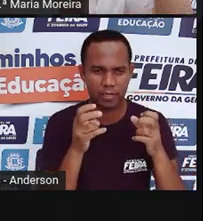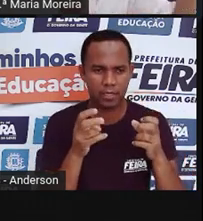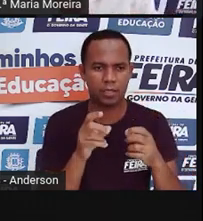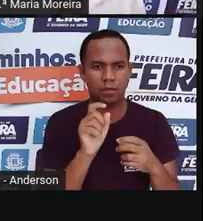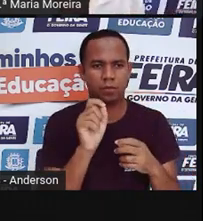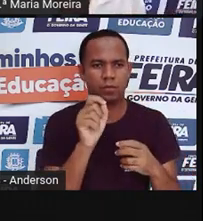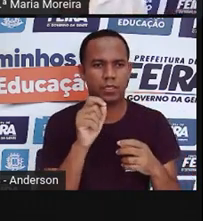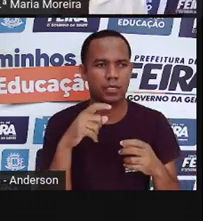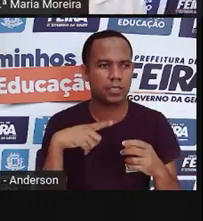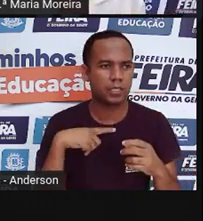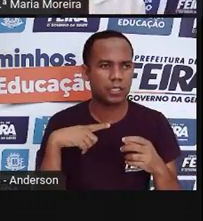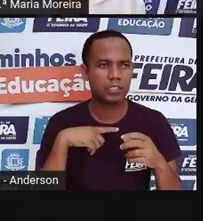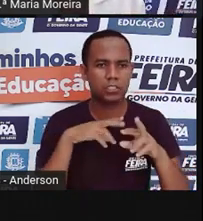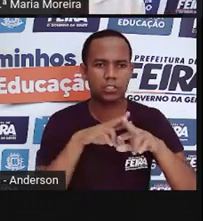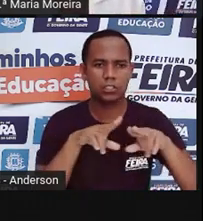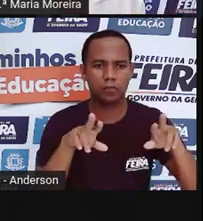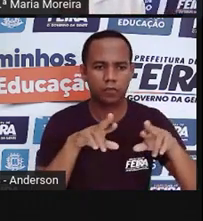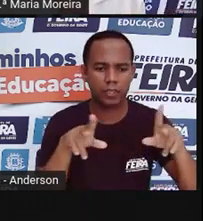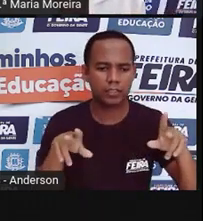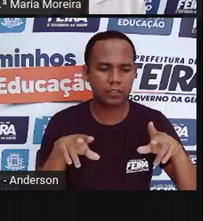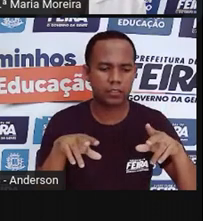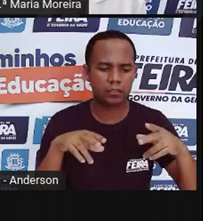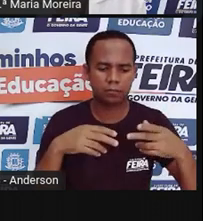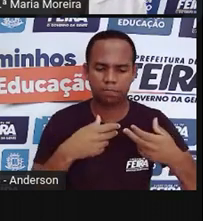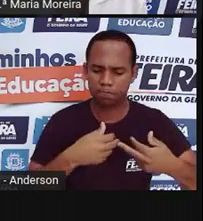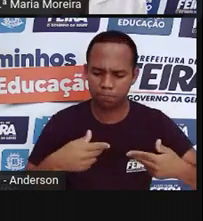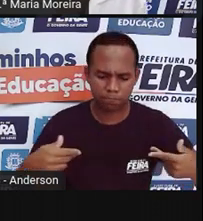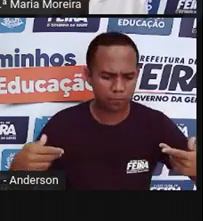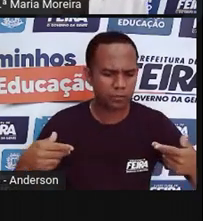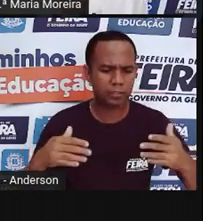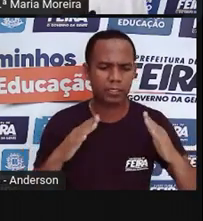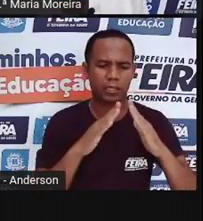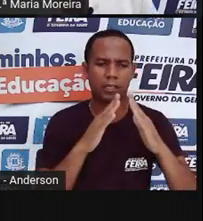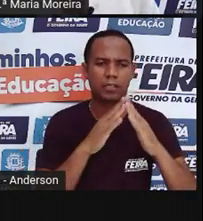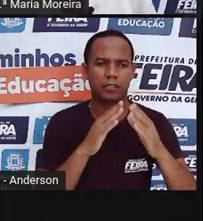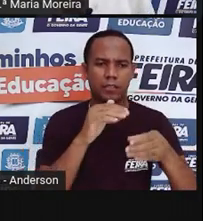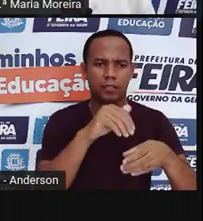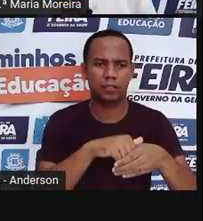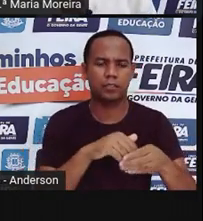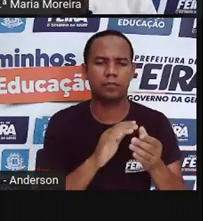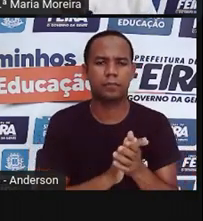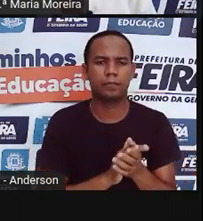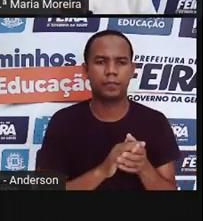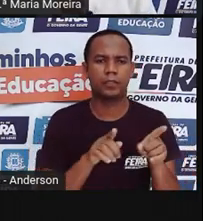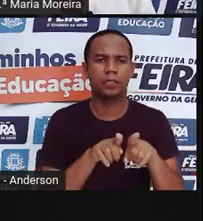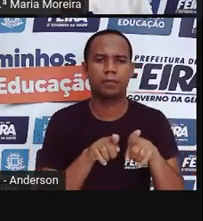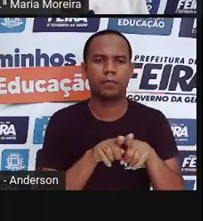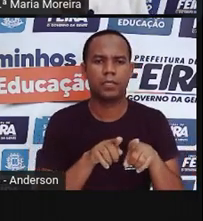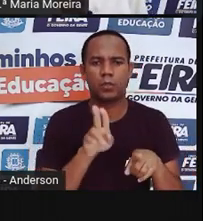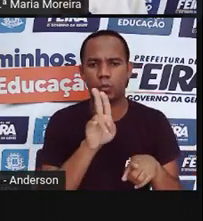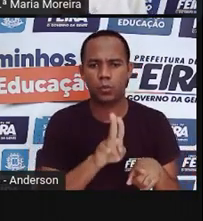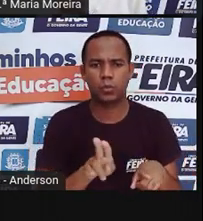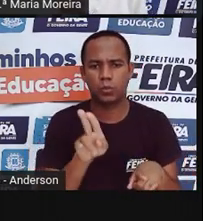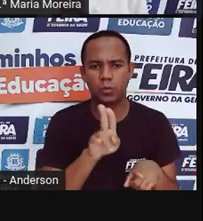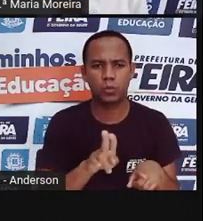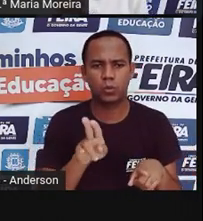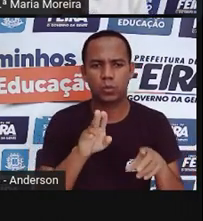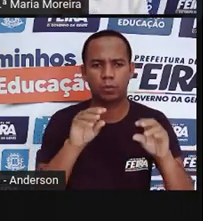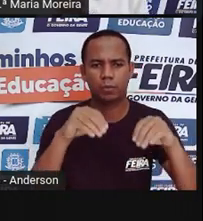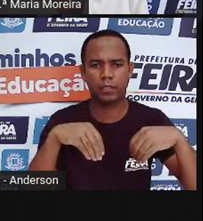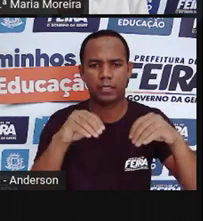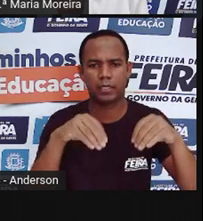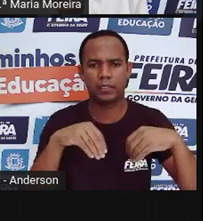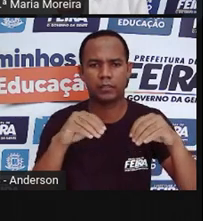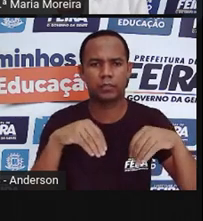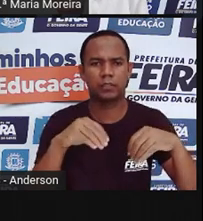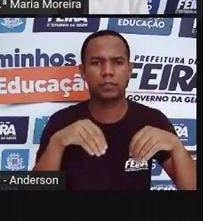têm o quê? Vários tipos aí na sua casa mesmo. Não é isso? Bom, a utilização do plástico vai desde pequenas